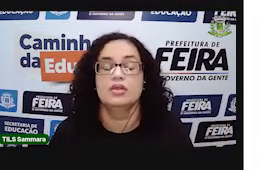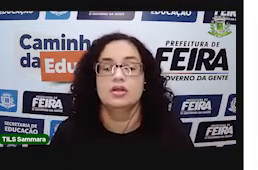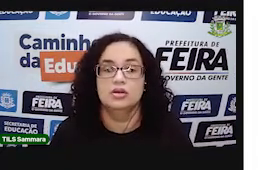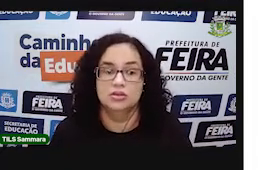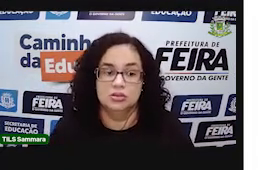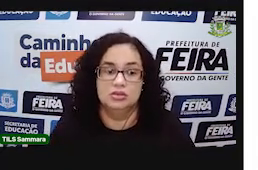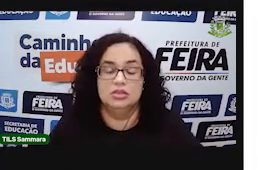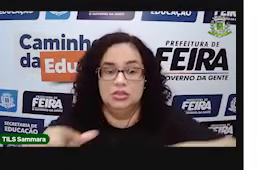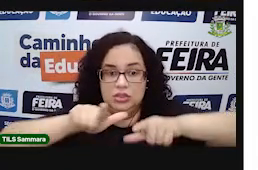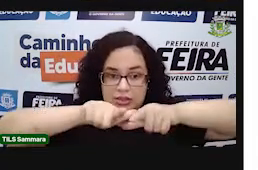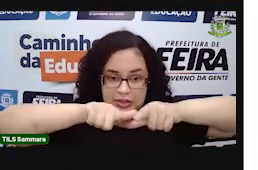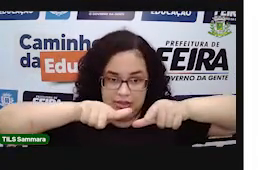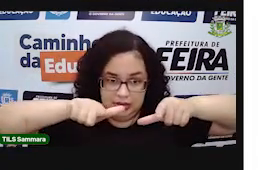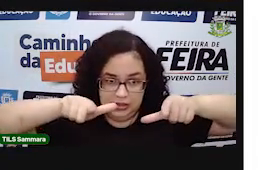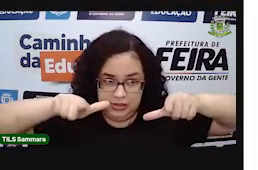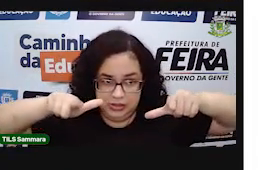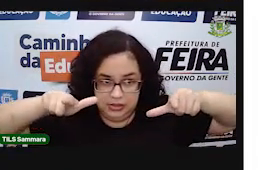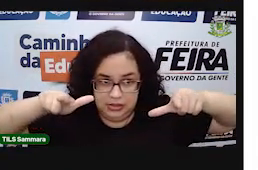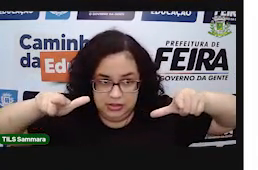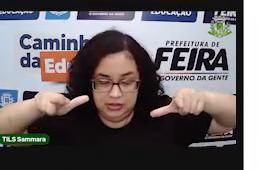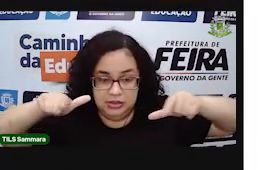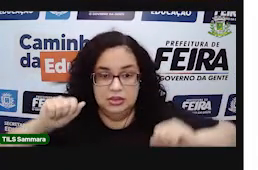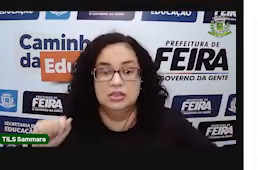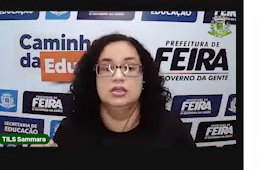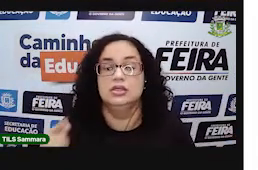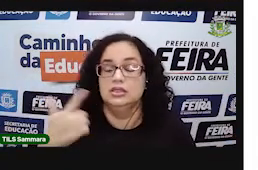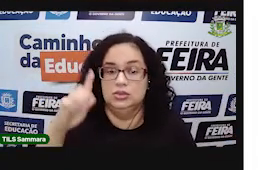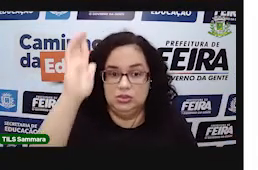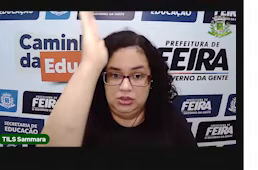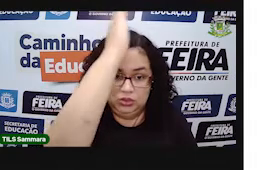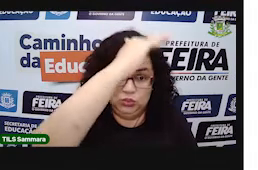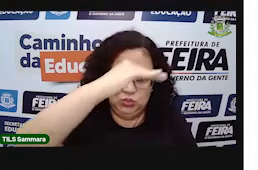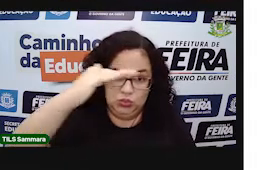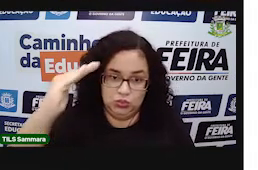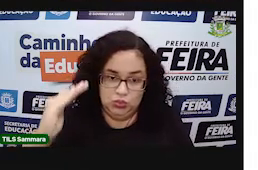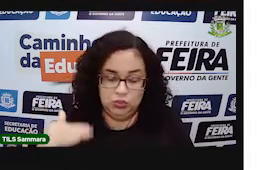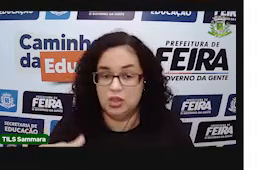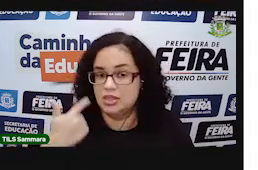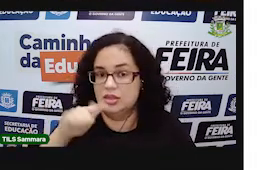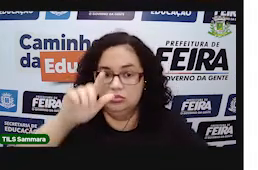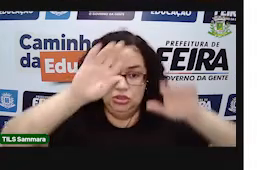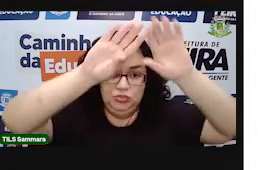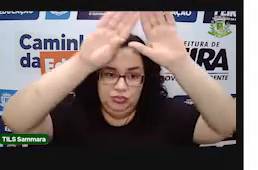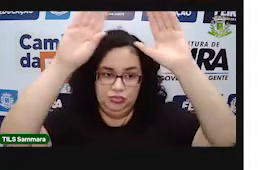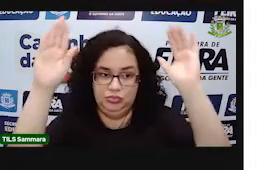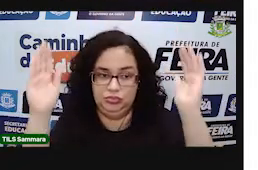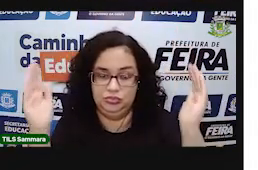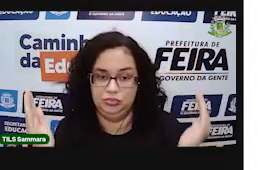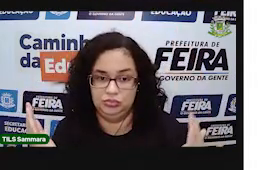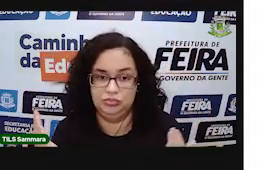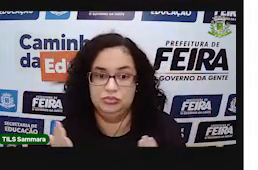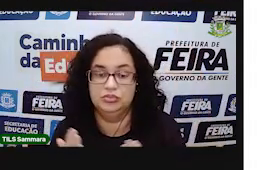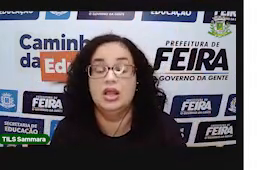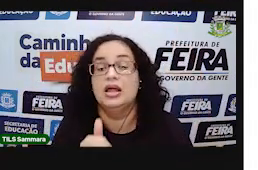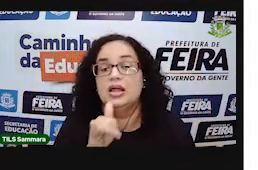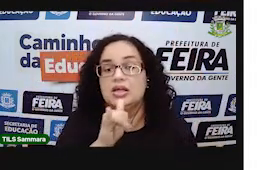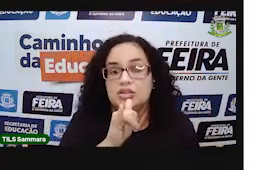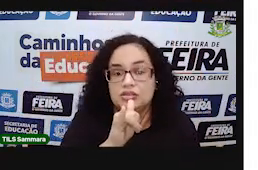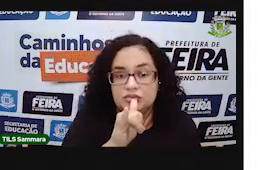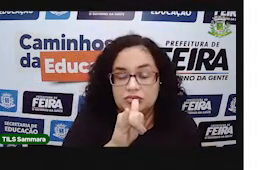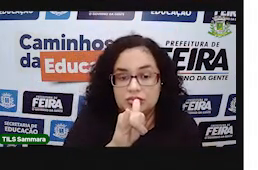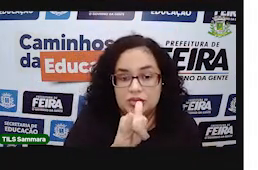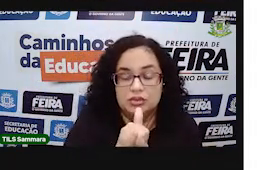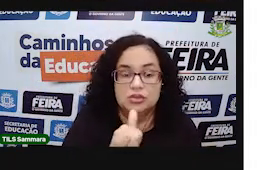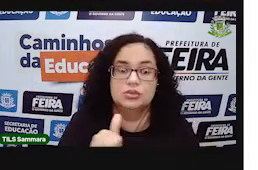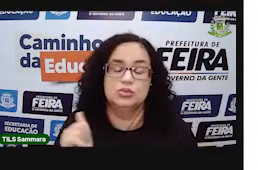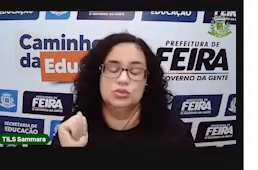sólidos onde as suas partes são lisas. Não tem parte curva, né? Não tem parte arredondada. E a gente